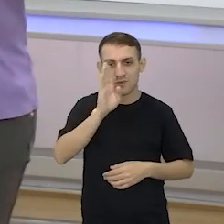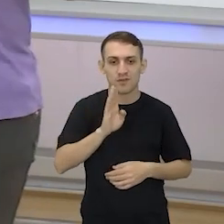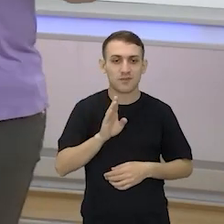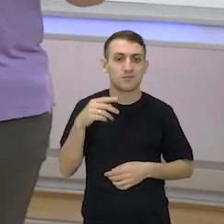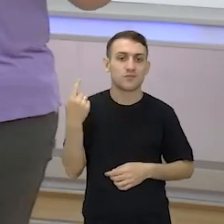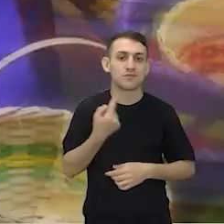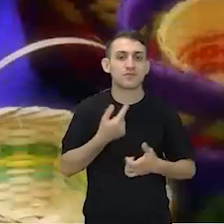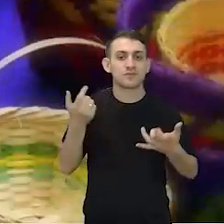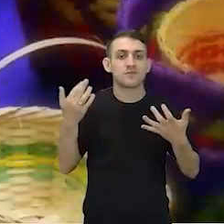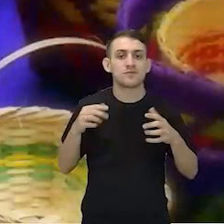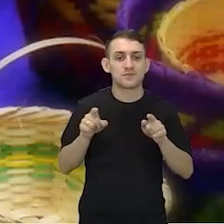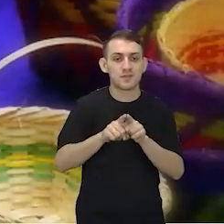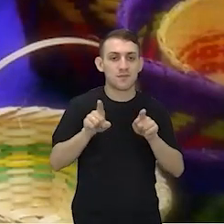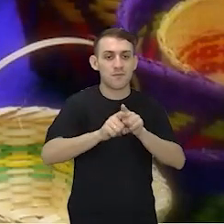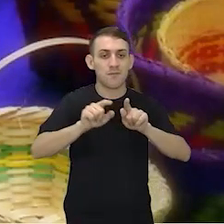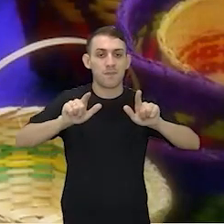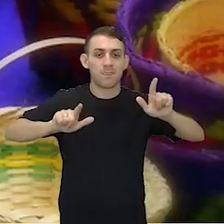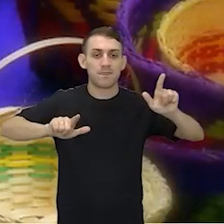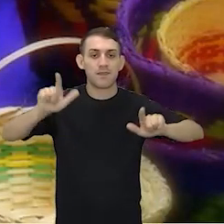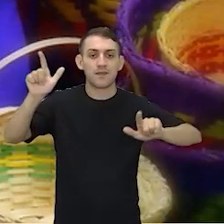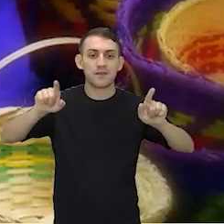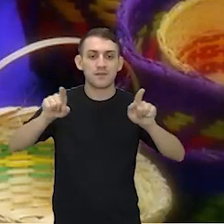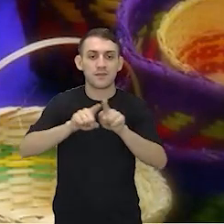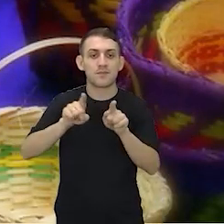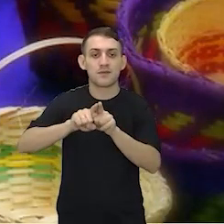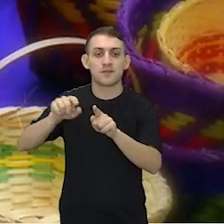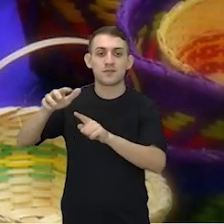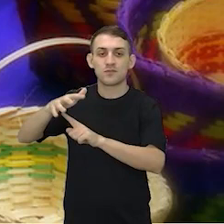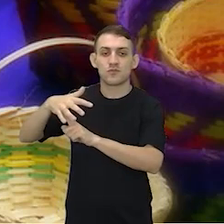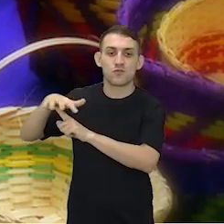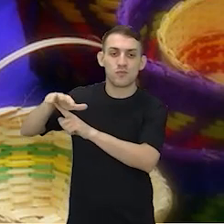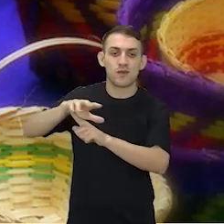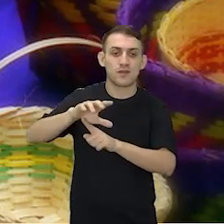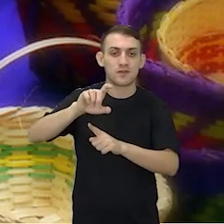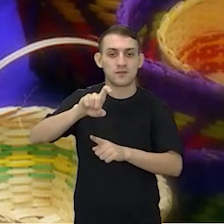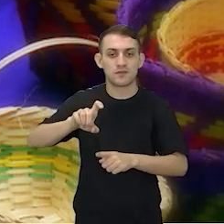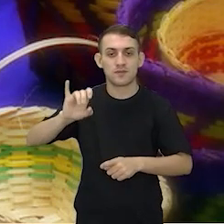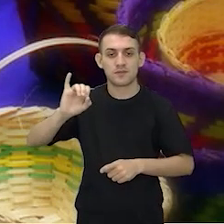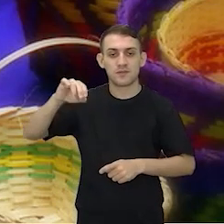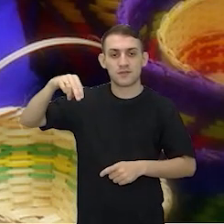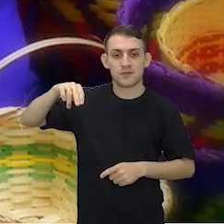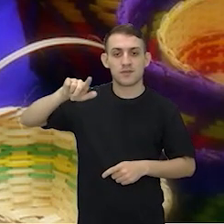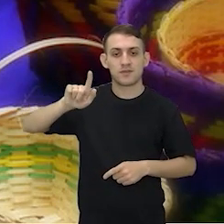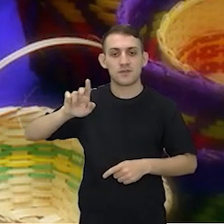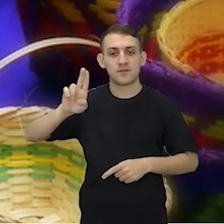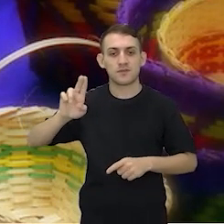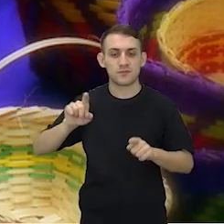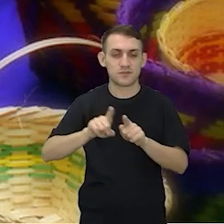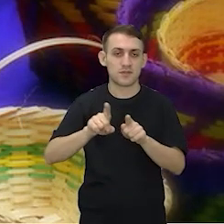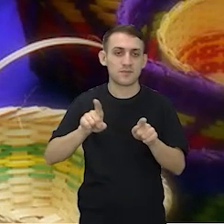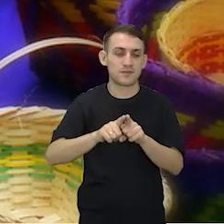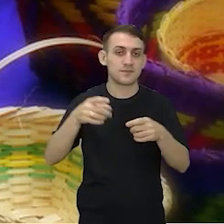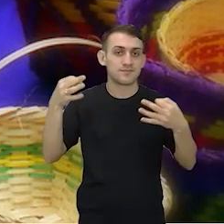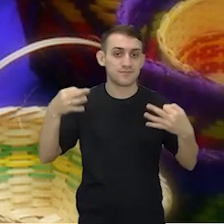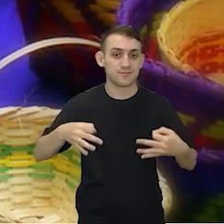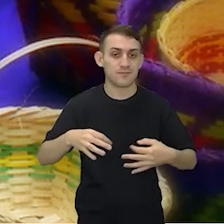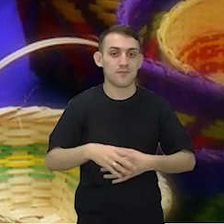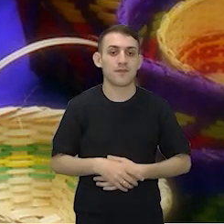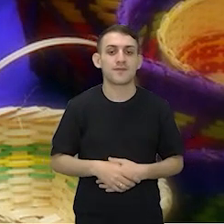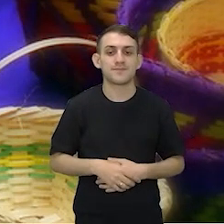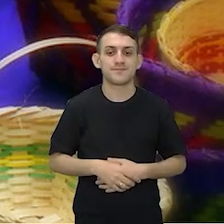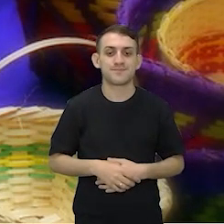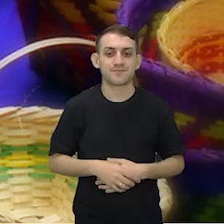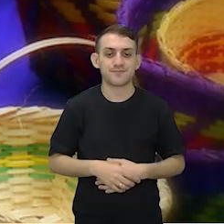Falamos sobre a televisão e a importância da criação do Parque Xingu, Xingu, perdão, que Xingu, Parque